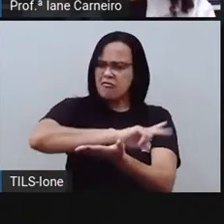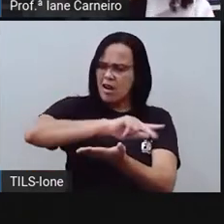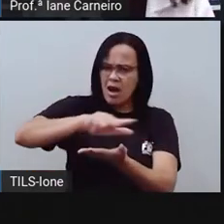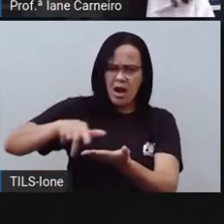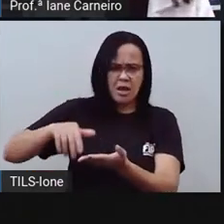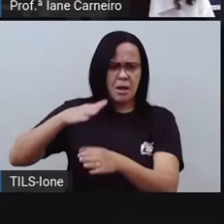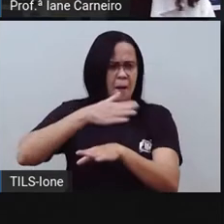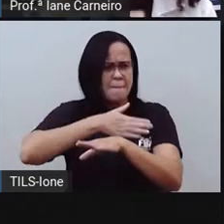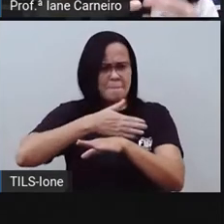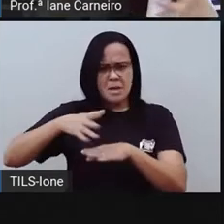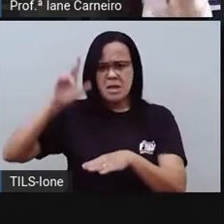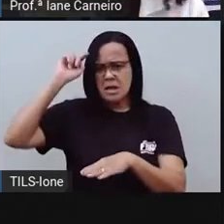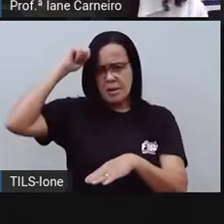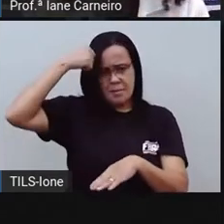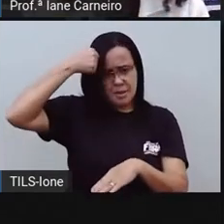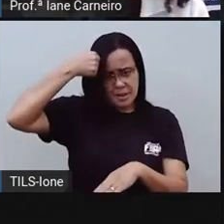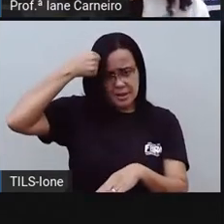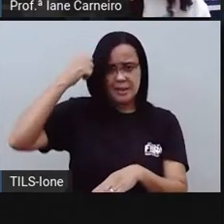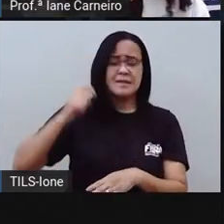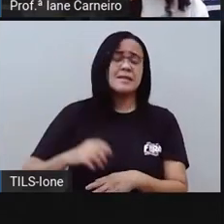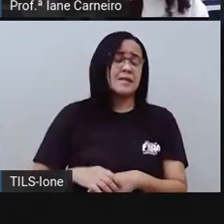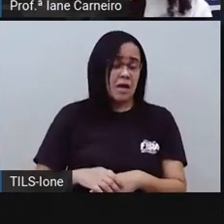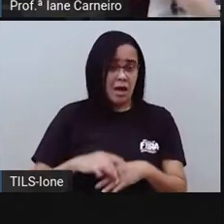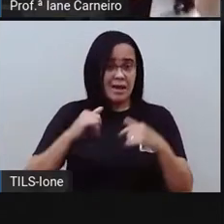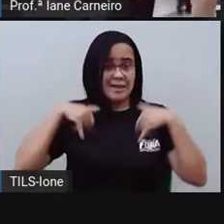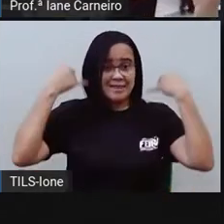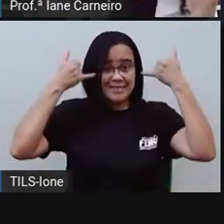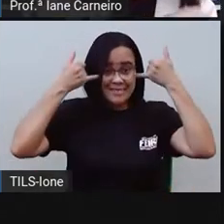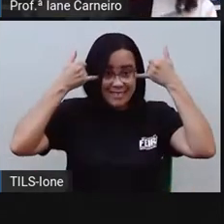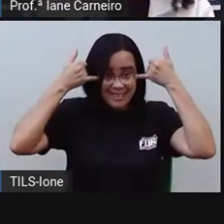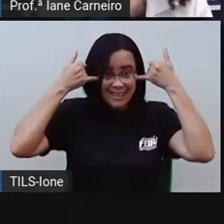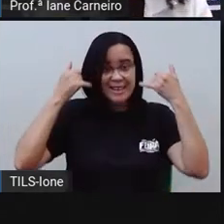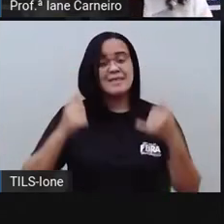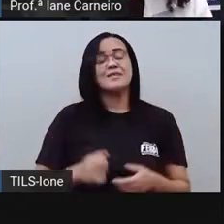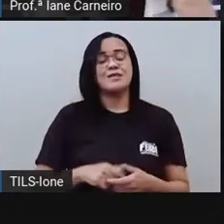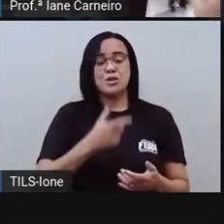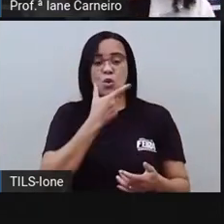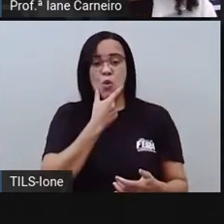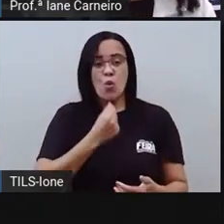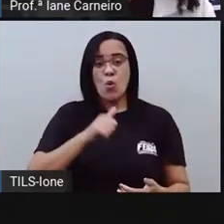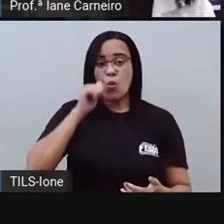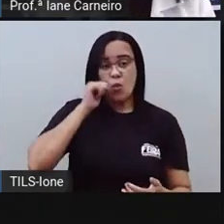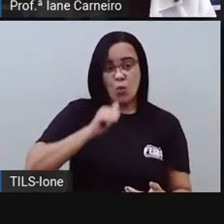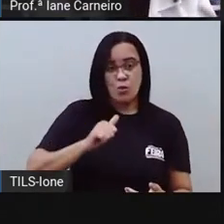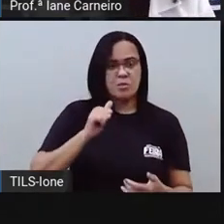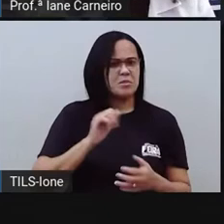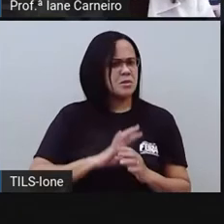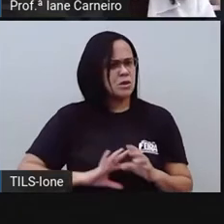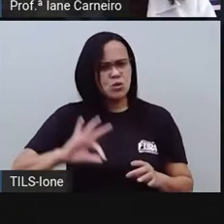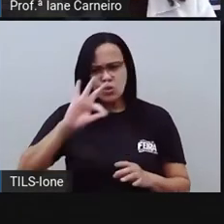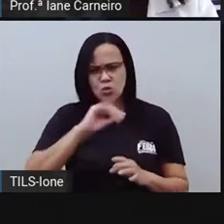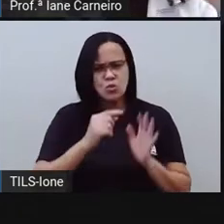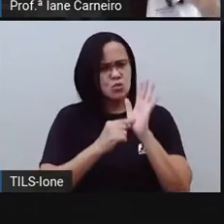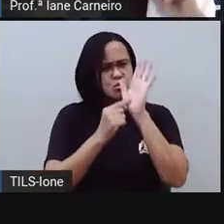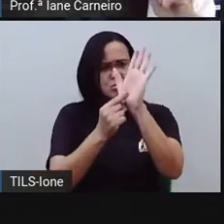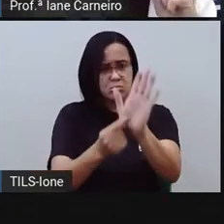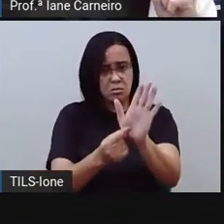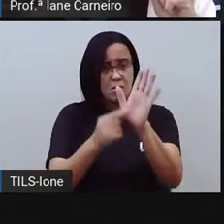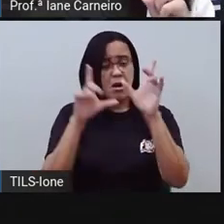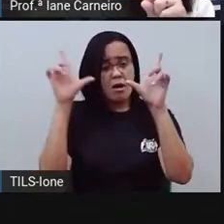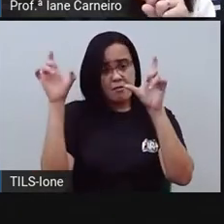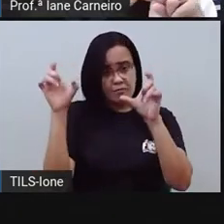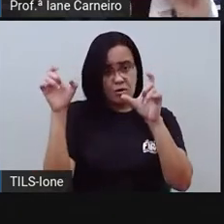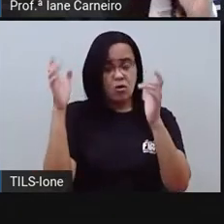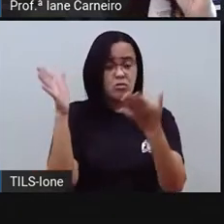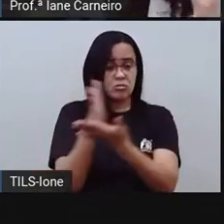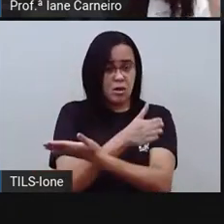negras. Tem algumas com traços asiáticos. A Pró colocou também menina, menino, para a gente ver algumas,